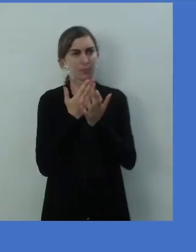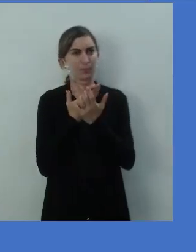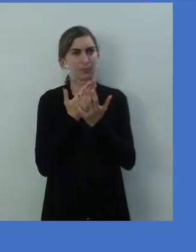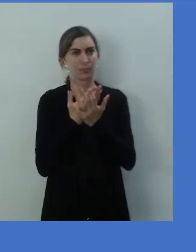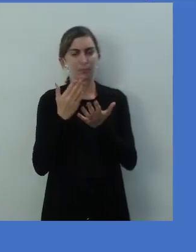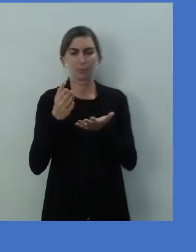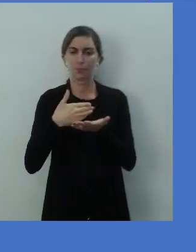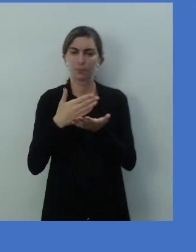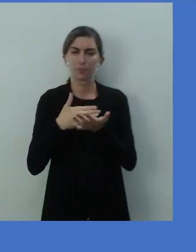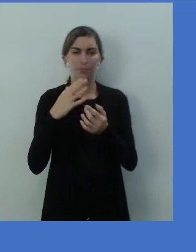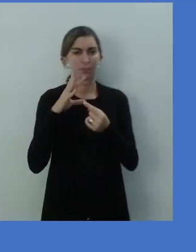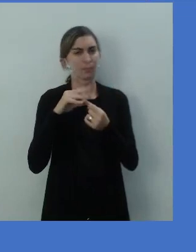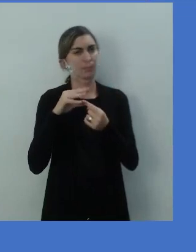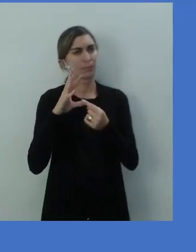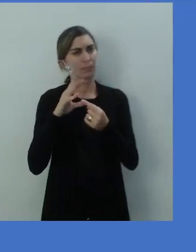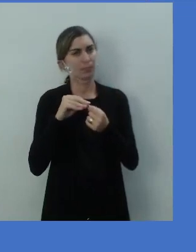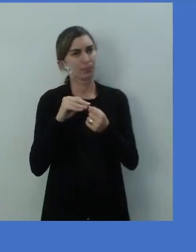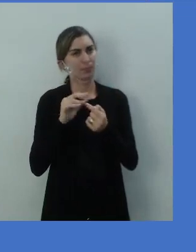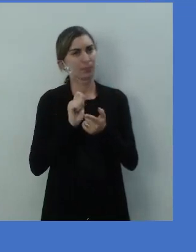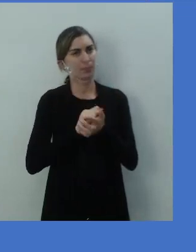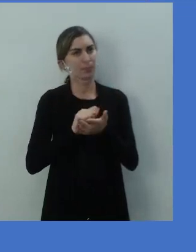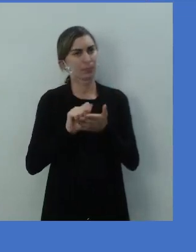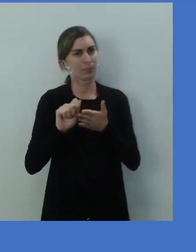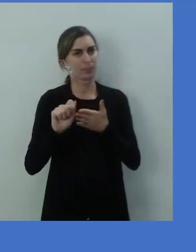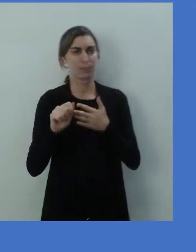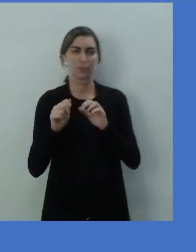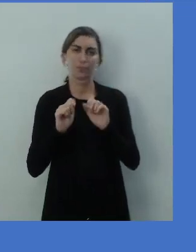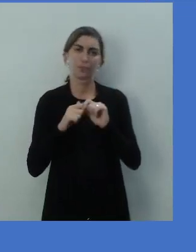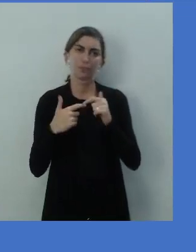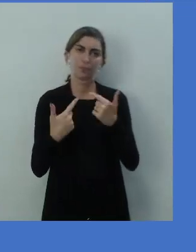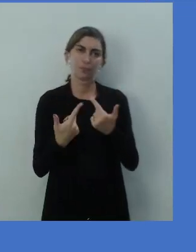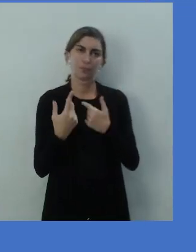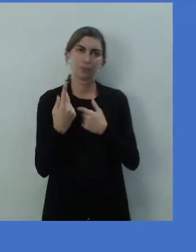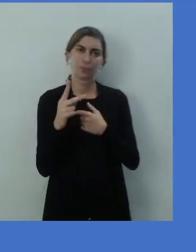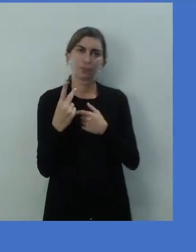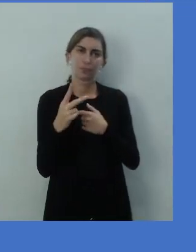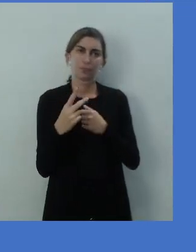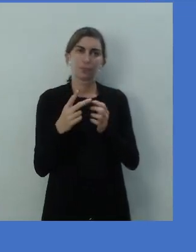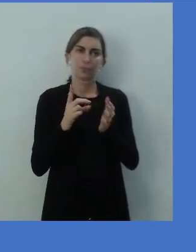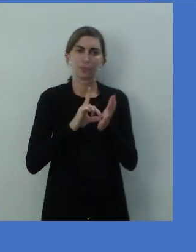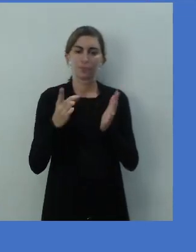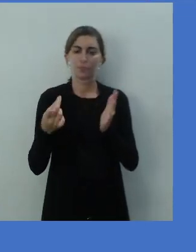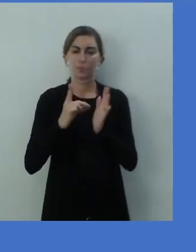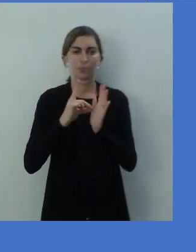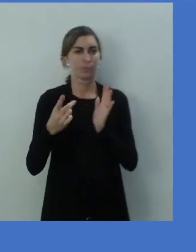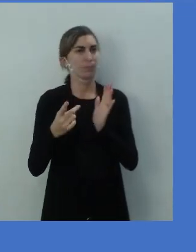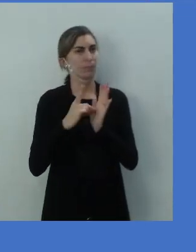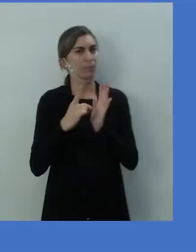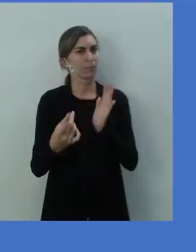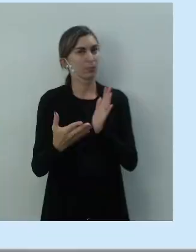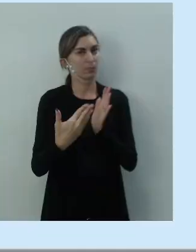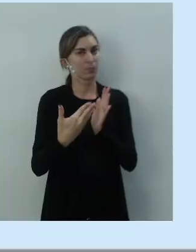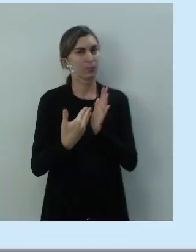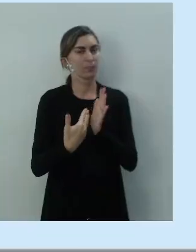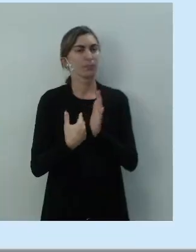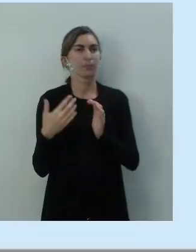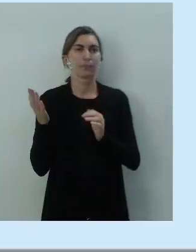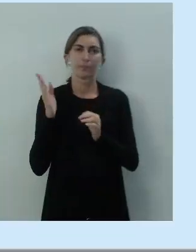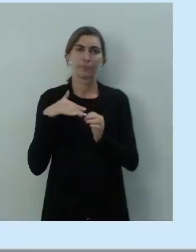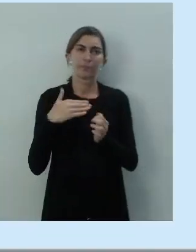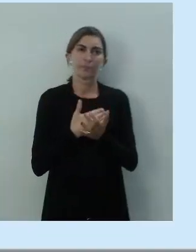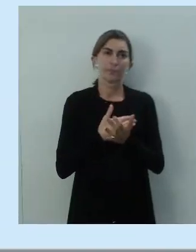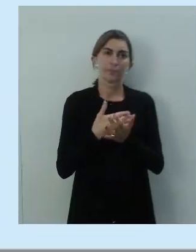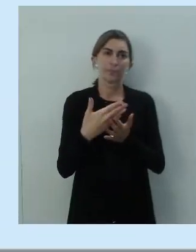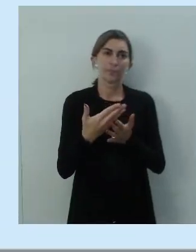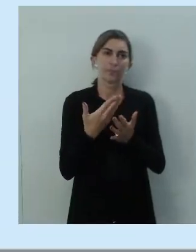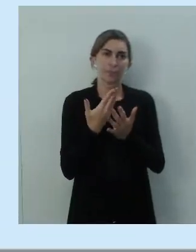caderno, caneta, lápis e claro, o seu dicionário. Então, vamos lá seguir para a